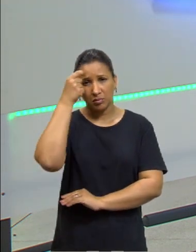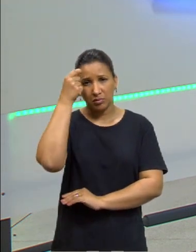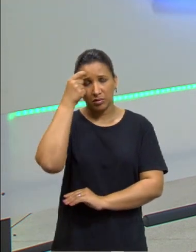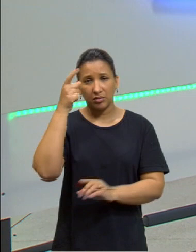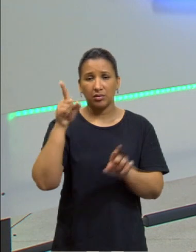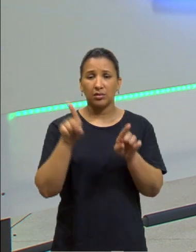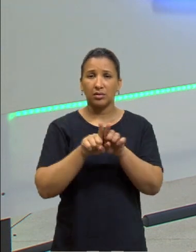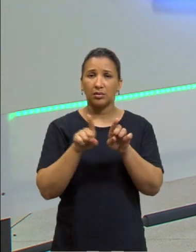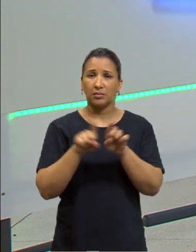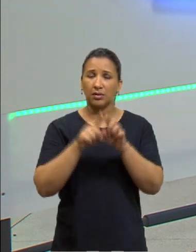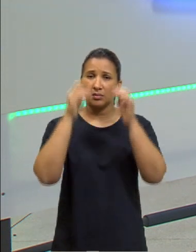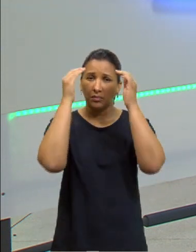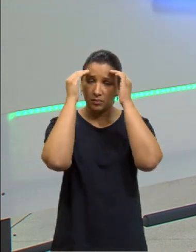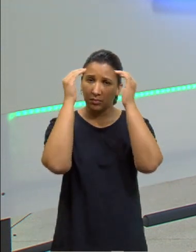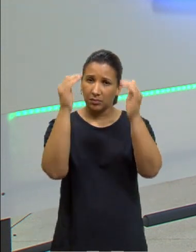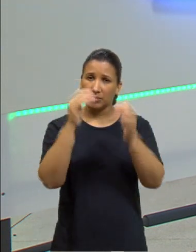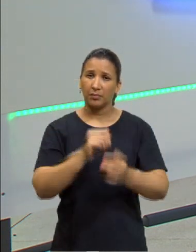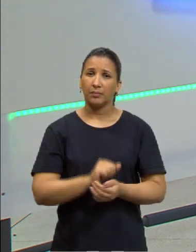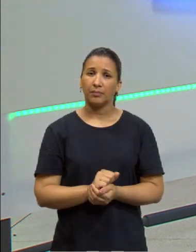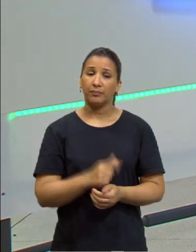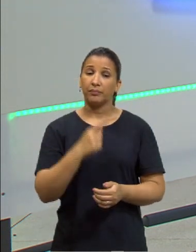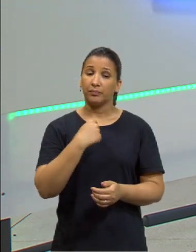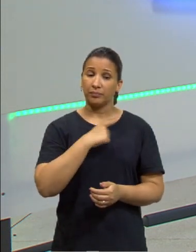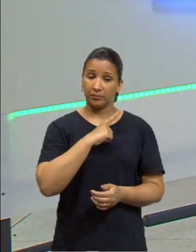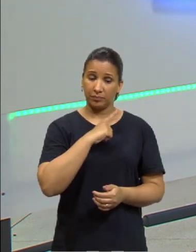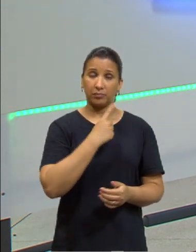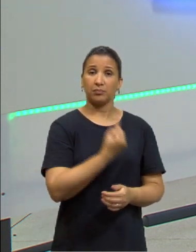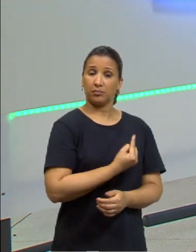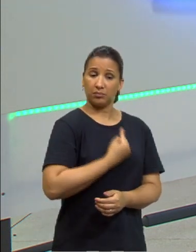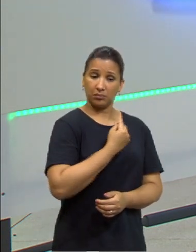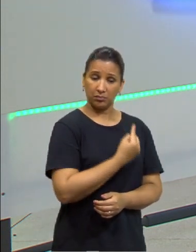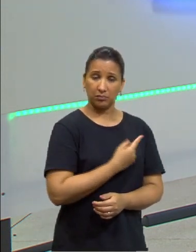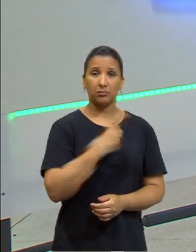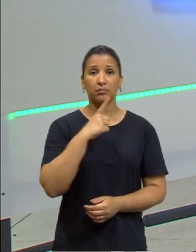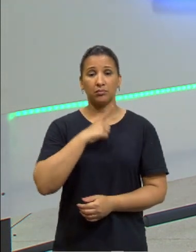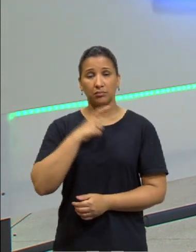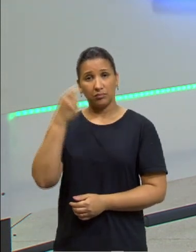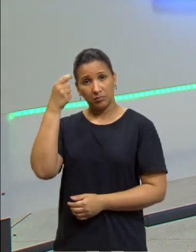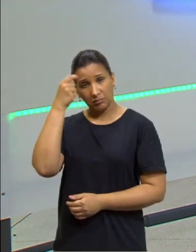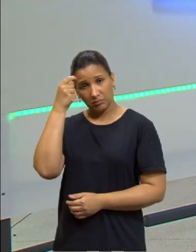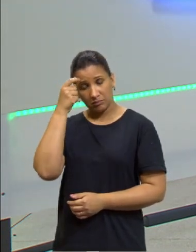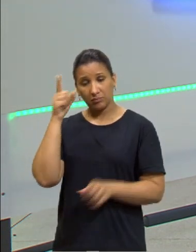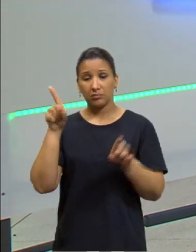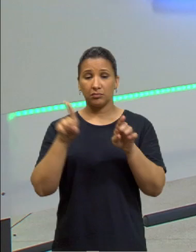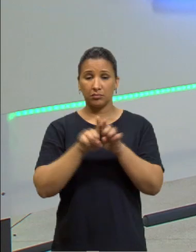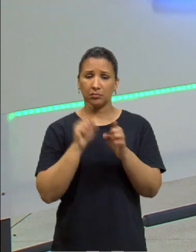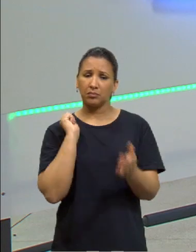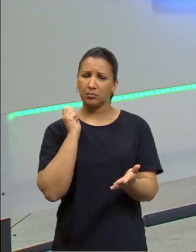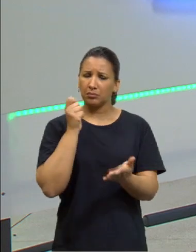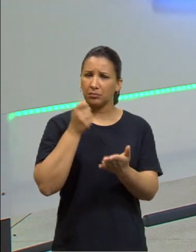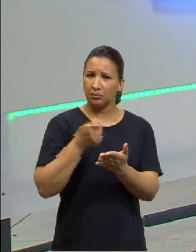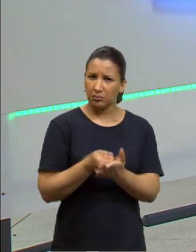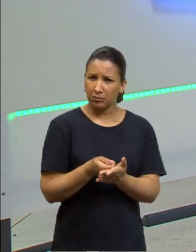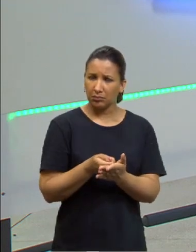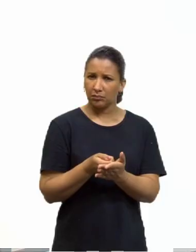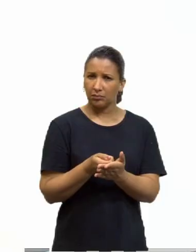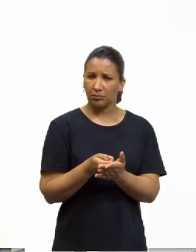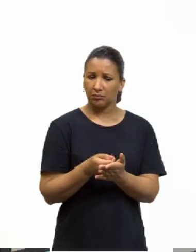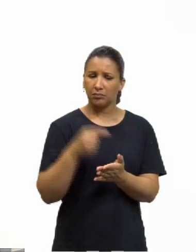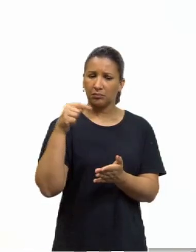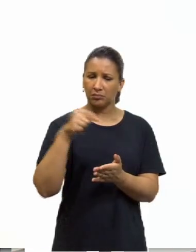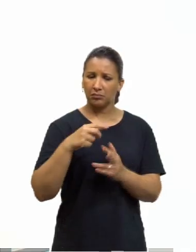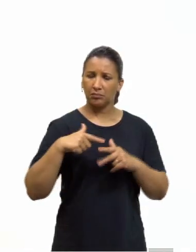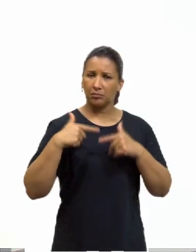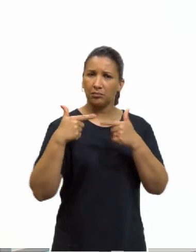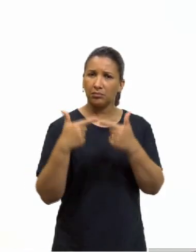por dever. Então, eu tenho autonomia, eu tenho a consciência e passa a ser o dever. Essa é uma ação,